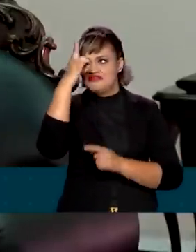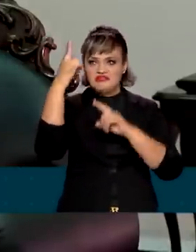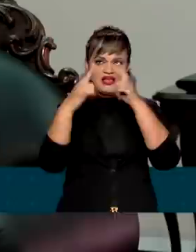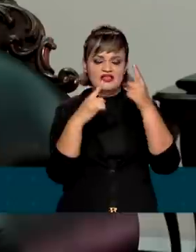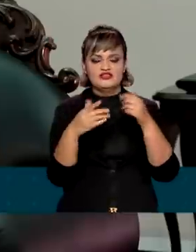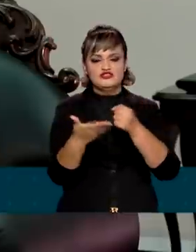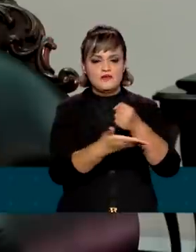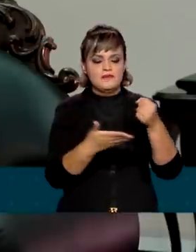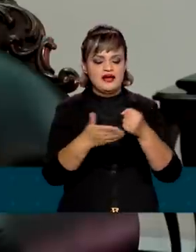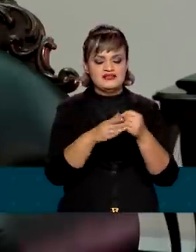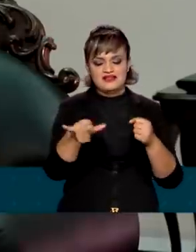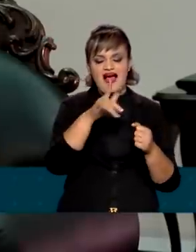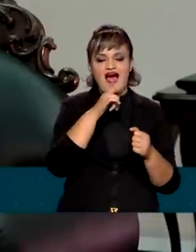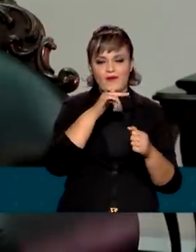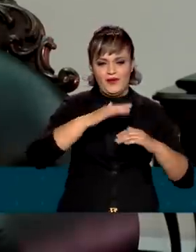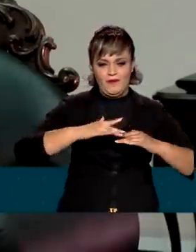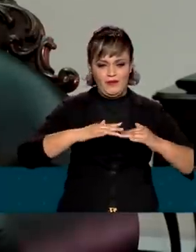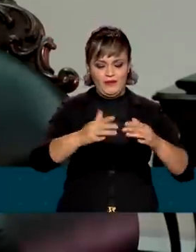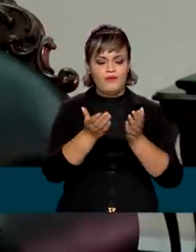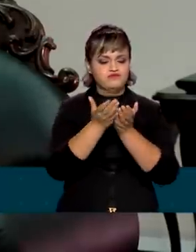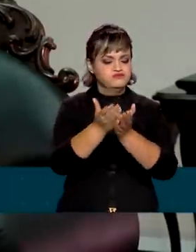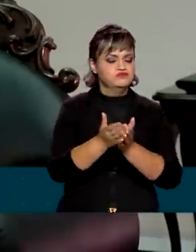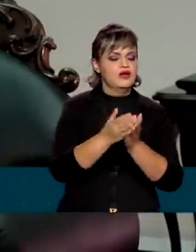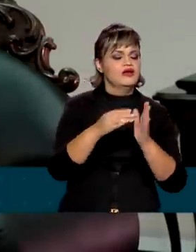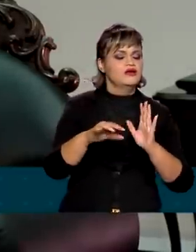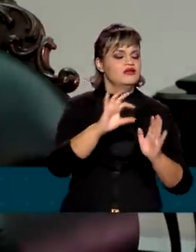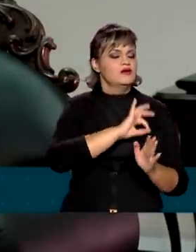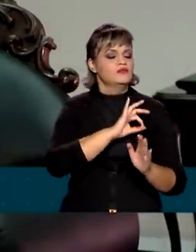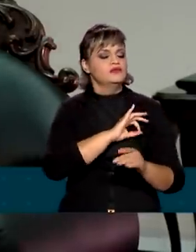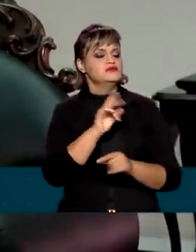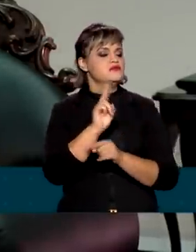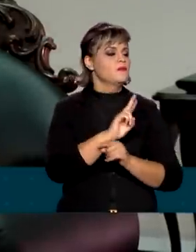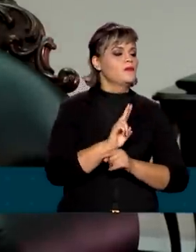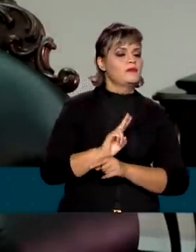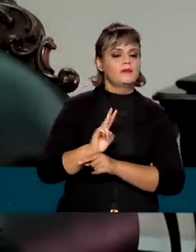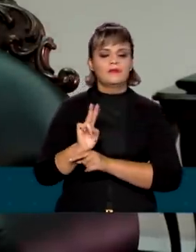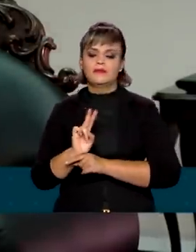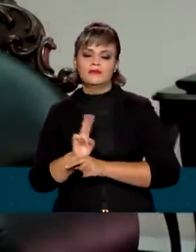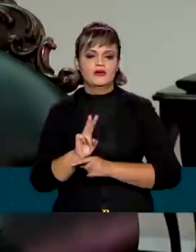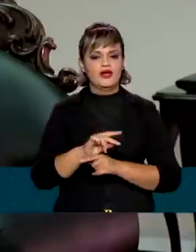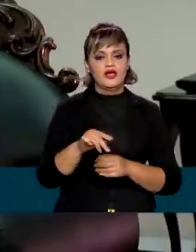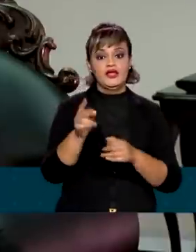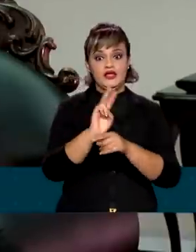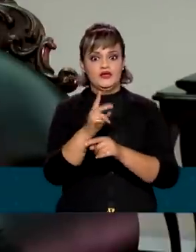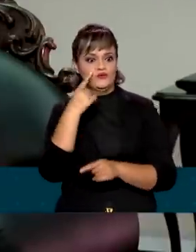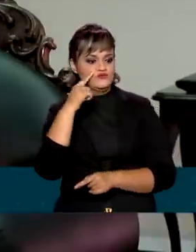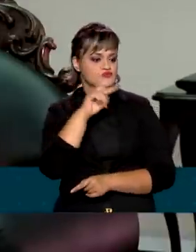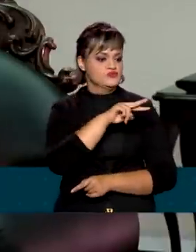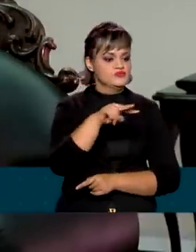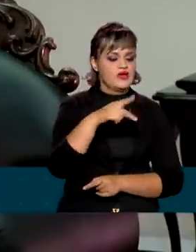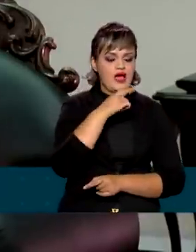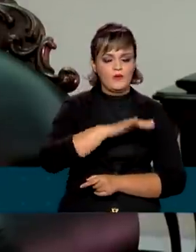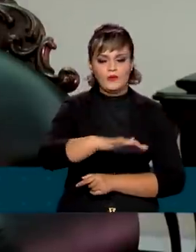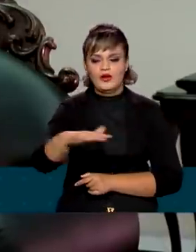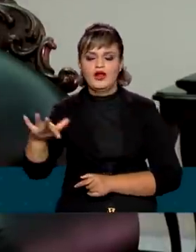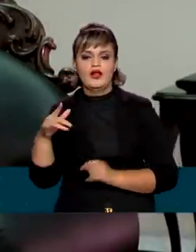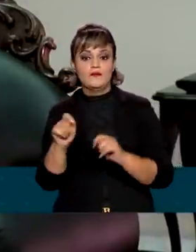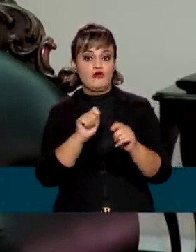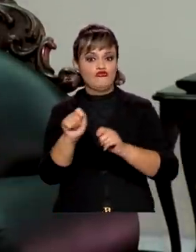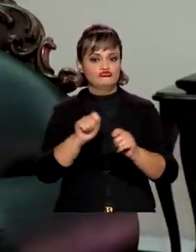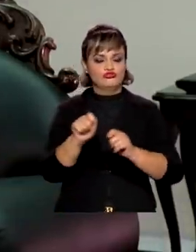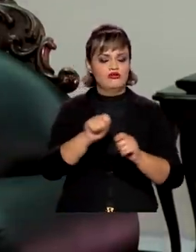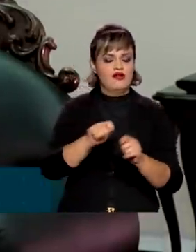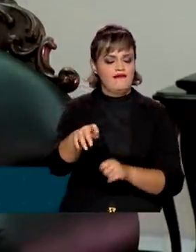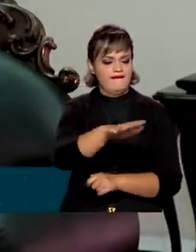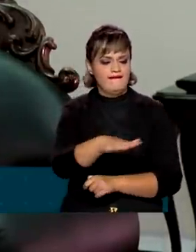bases fluviais, que a Polícia Federal já tem algumas bases ali. A questão dos rios ali é muito importante para o controle de toda a